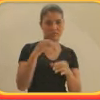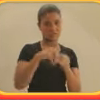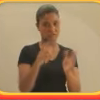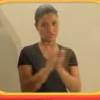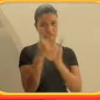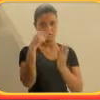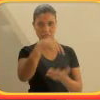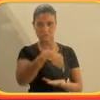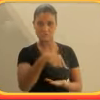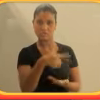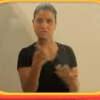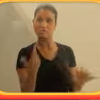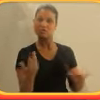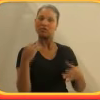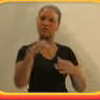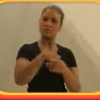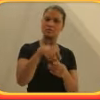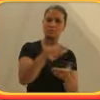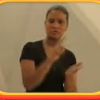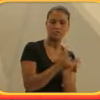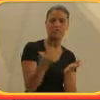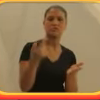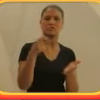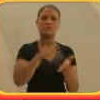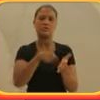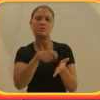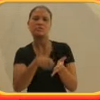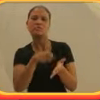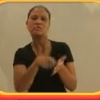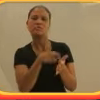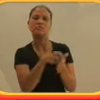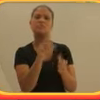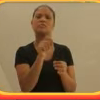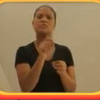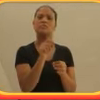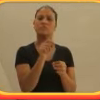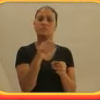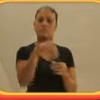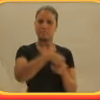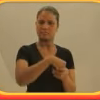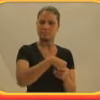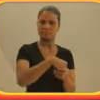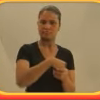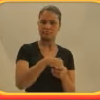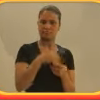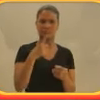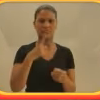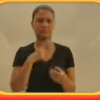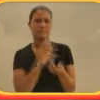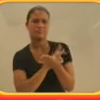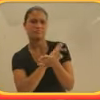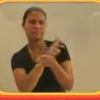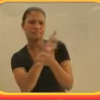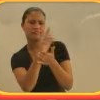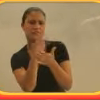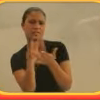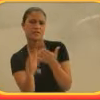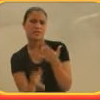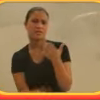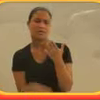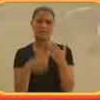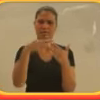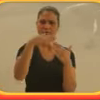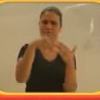vai falar mais forte é uma condição de acessibilidade. A Folha, até então, faziam as suas inscrições para os seus programas de treinamento em papel.